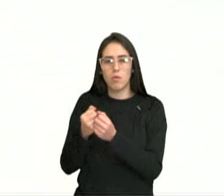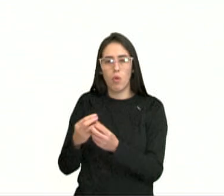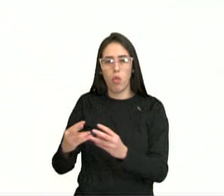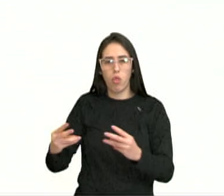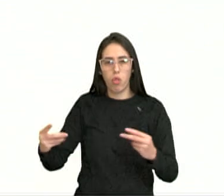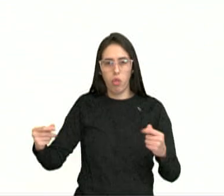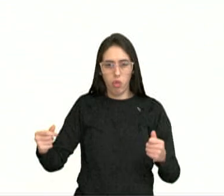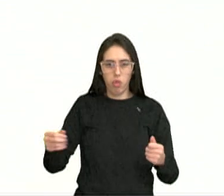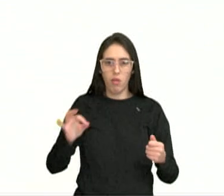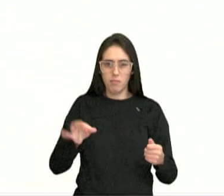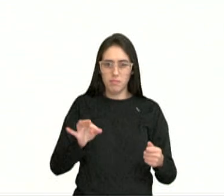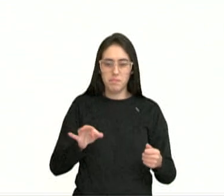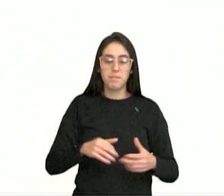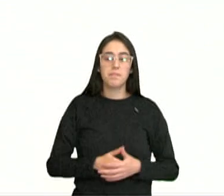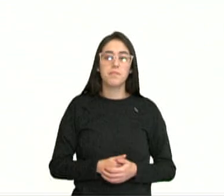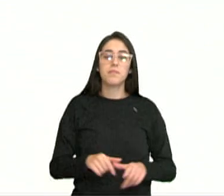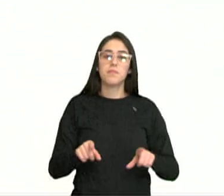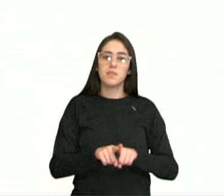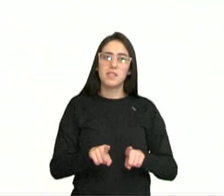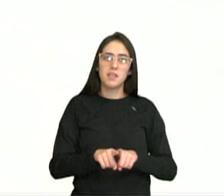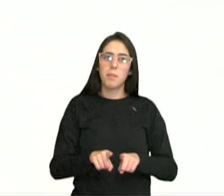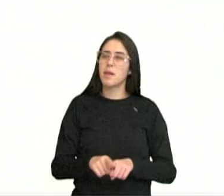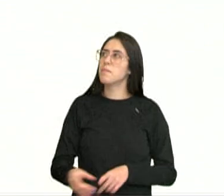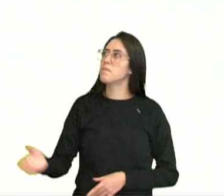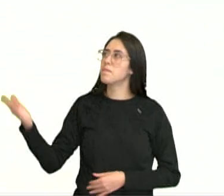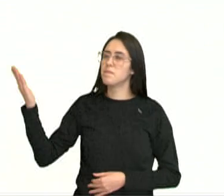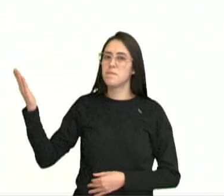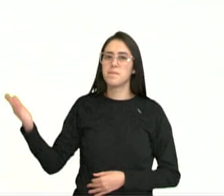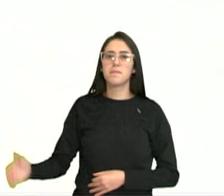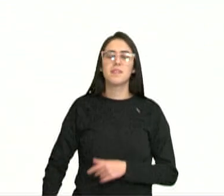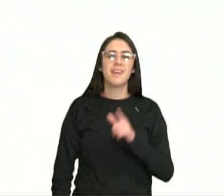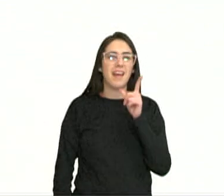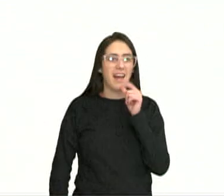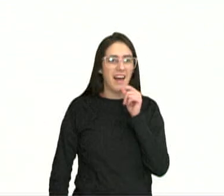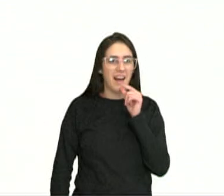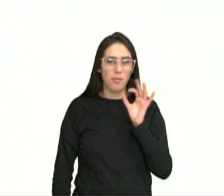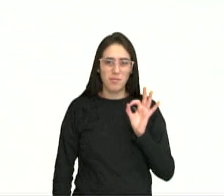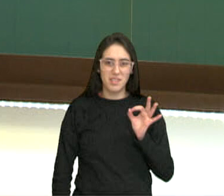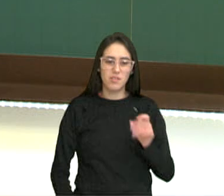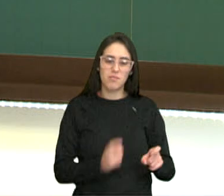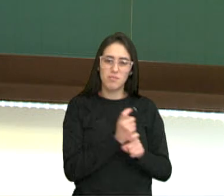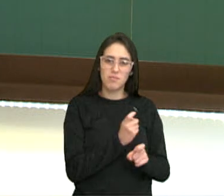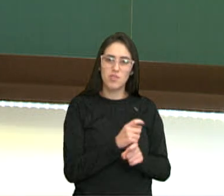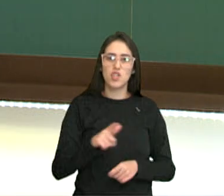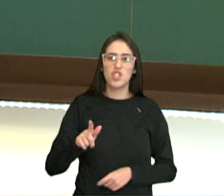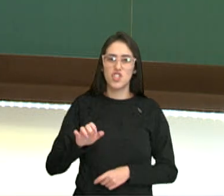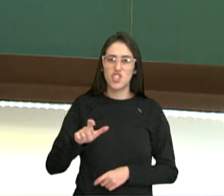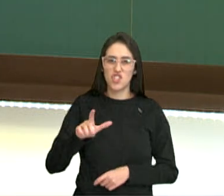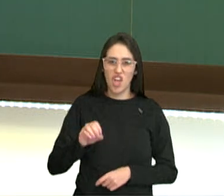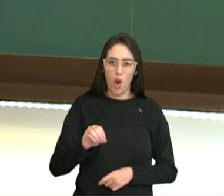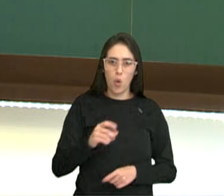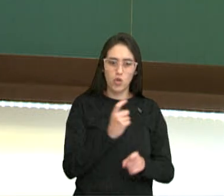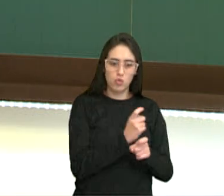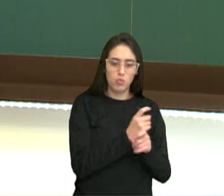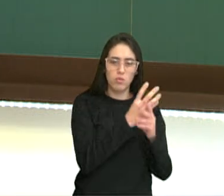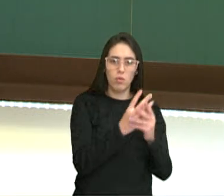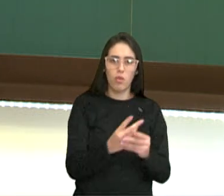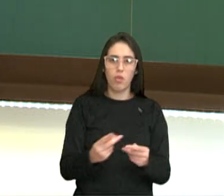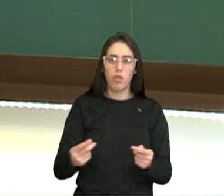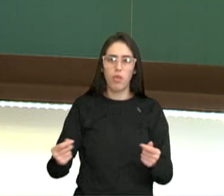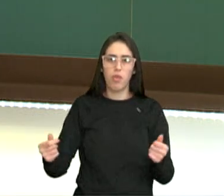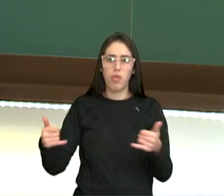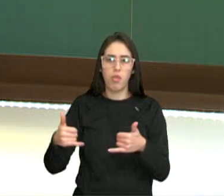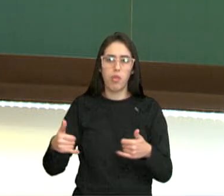o ferro sólido virou líquido, e aqui temos a representação da fusão da água, o gelo que está derretendo com o aumento da